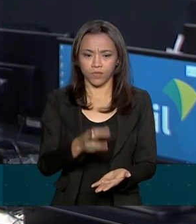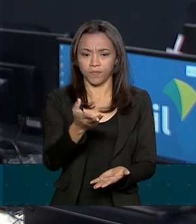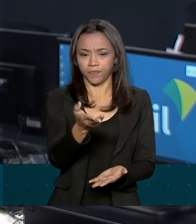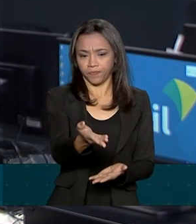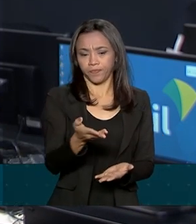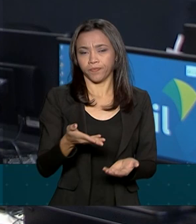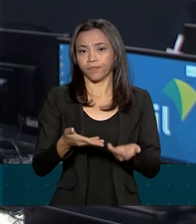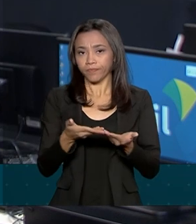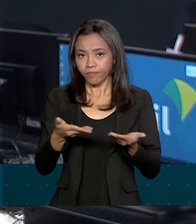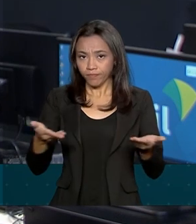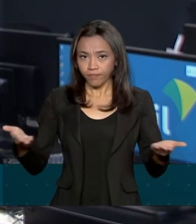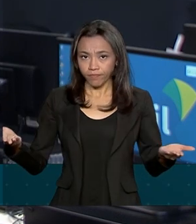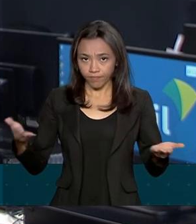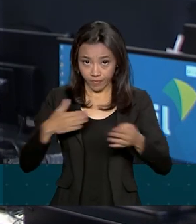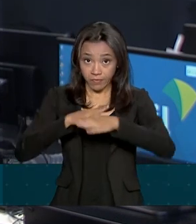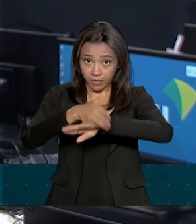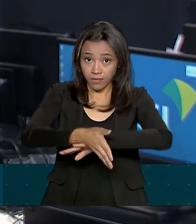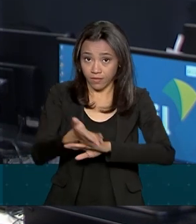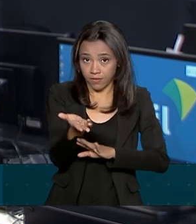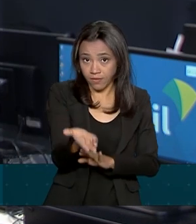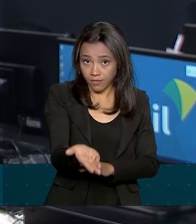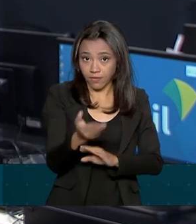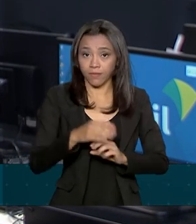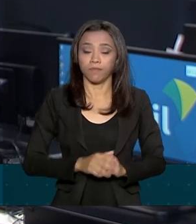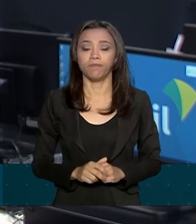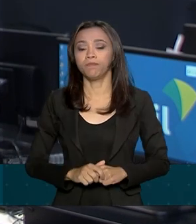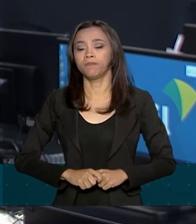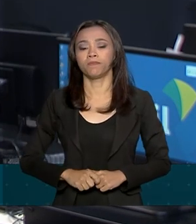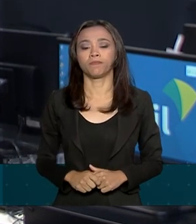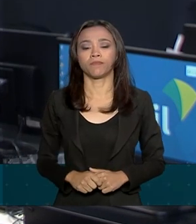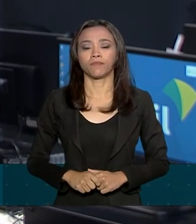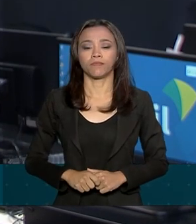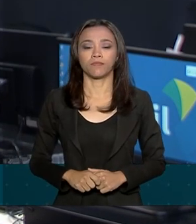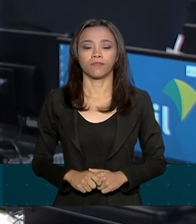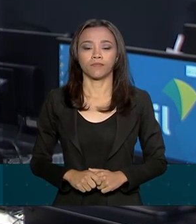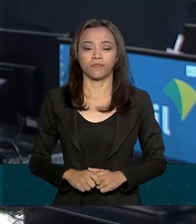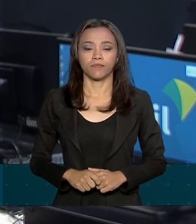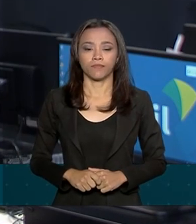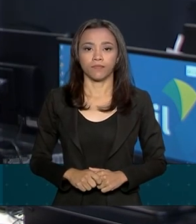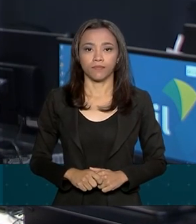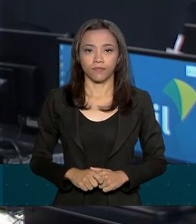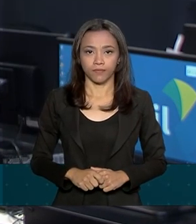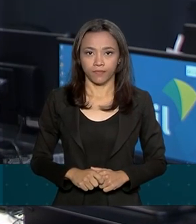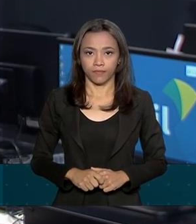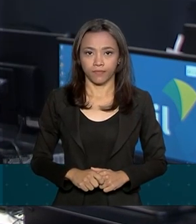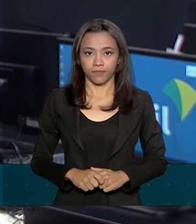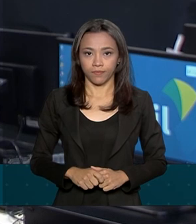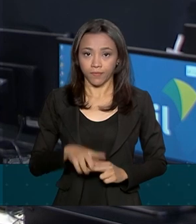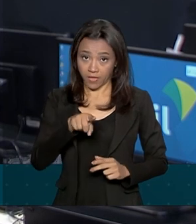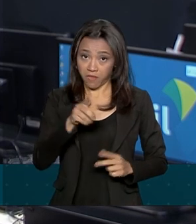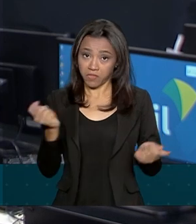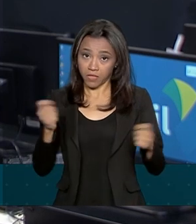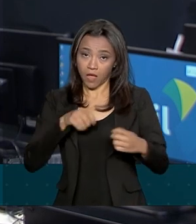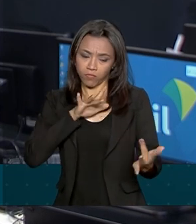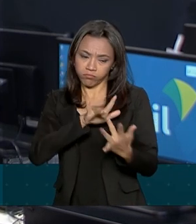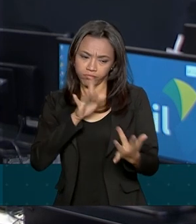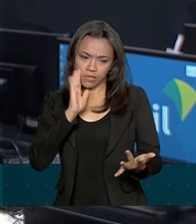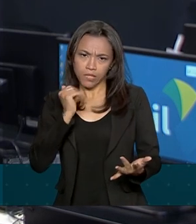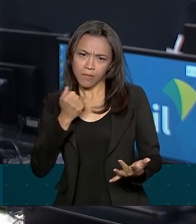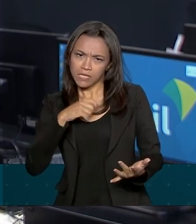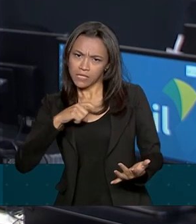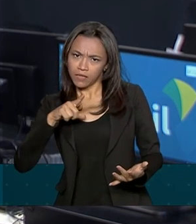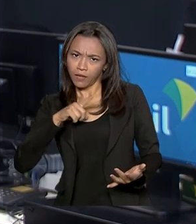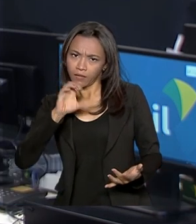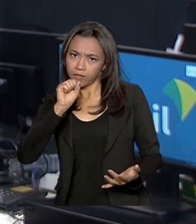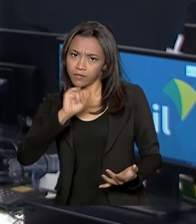.caixa.gov.br bata barra cotas PIS, onde é possível consultar o direito